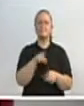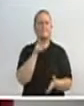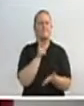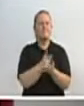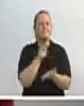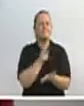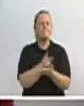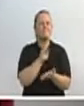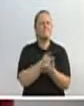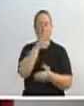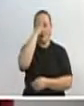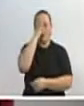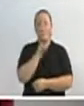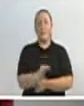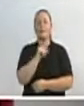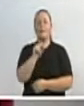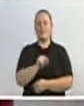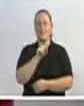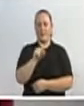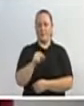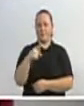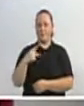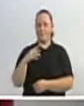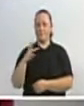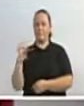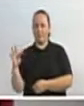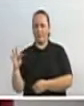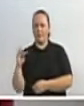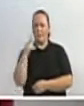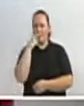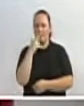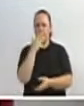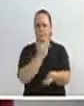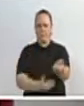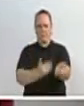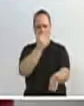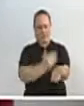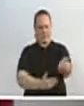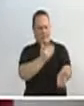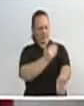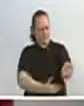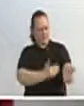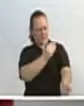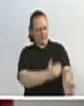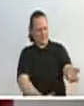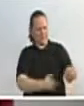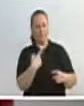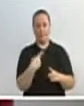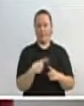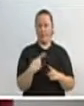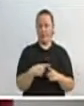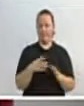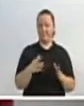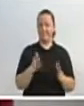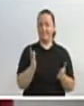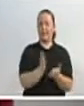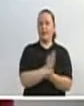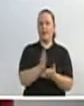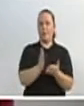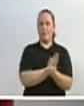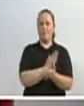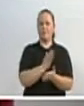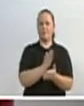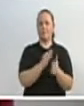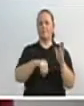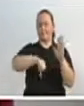poderíamos, apesar do PT estar esquartejado, porque muita gente cometeu crime, muita gente cometeu,